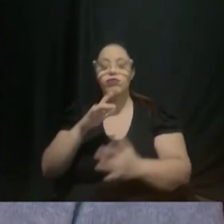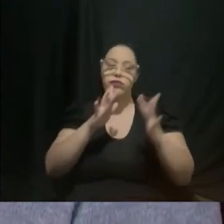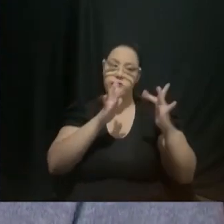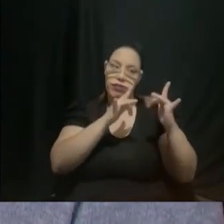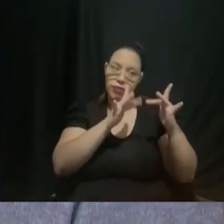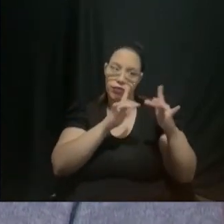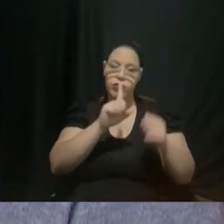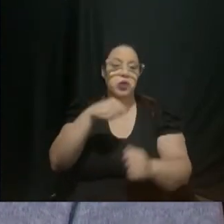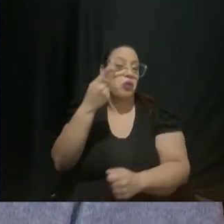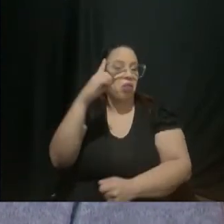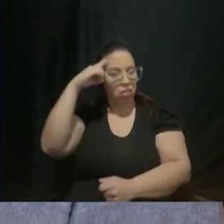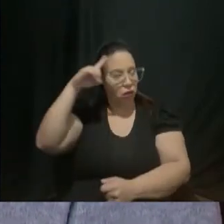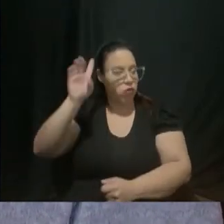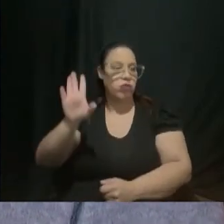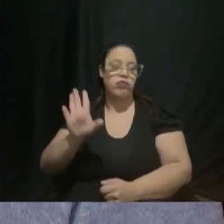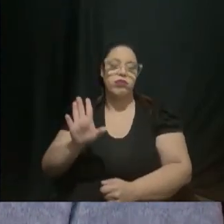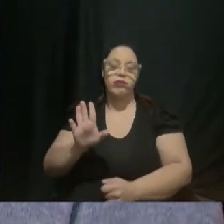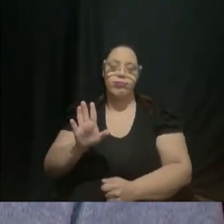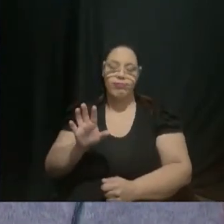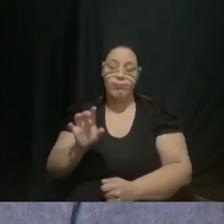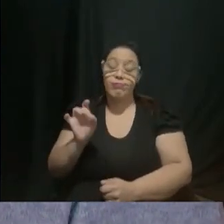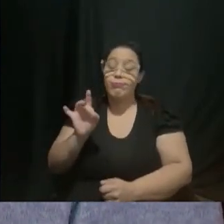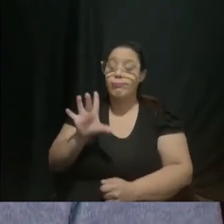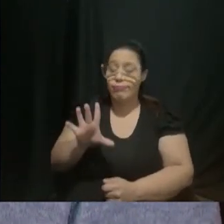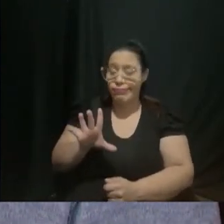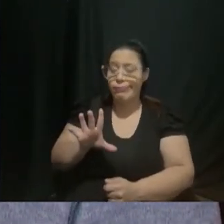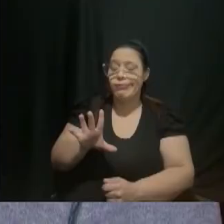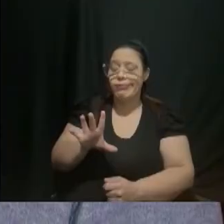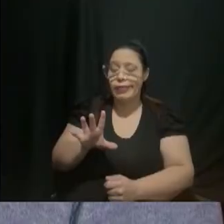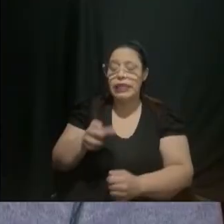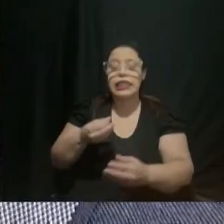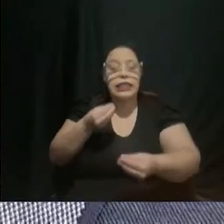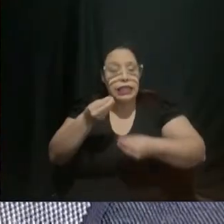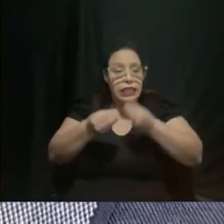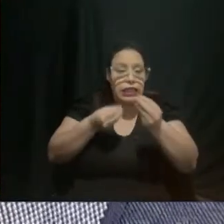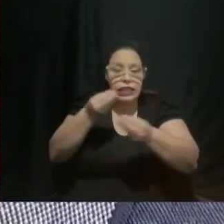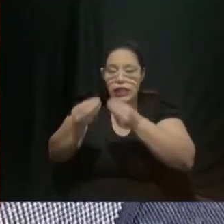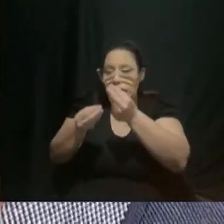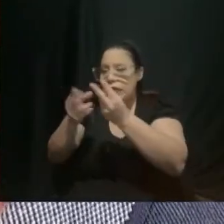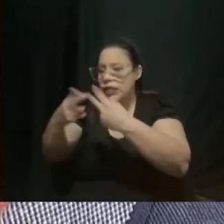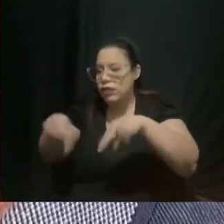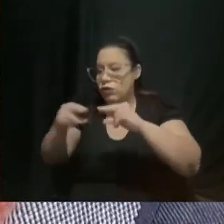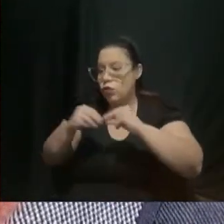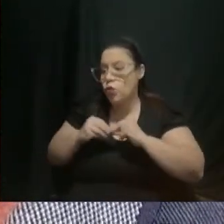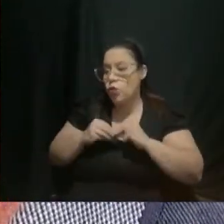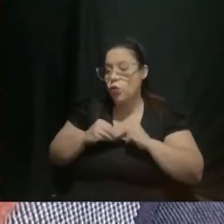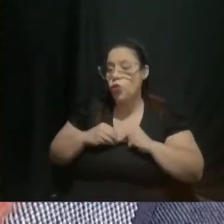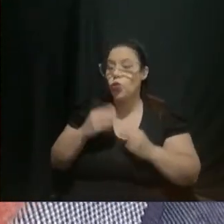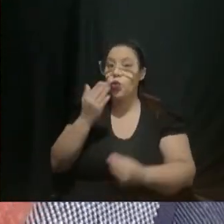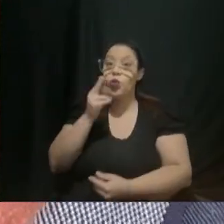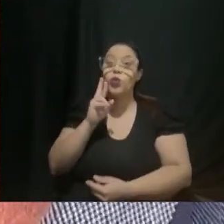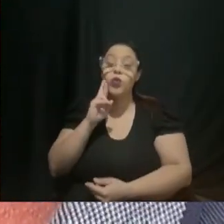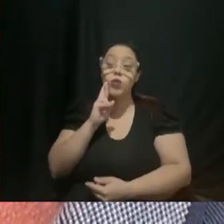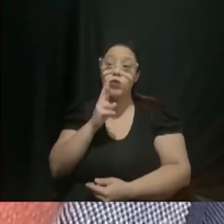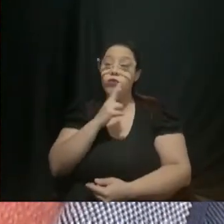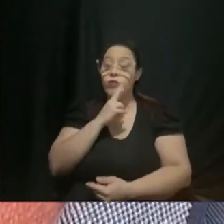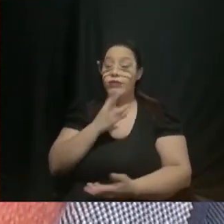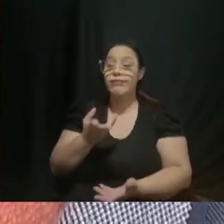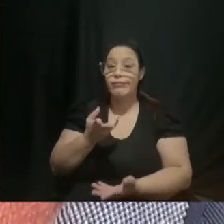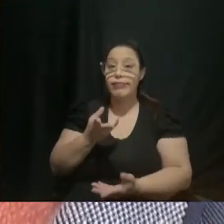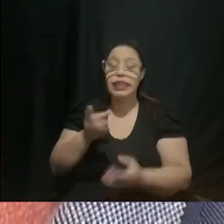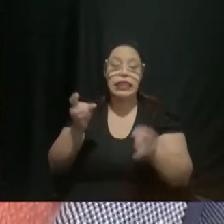mas mesmo assim se mantém a tradição de presentear o almoço de família Ainda de acordo com o especialista essa